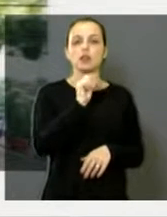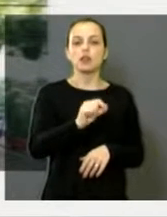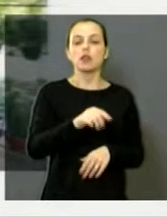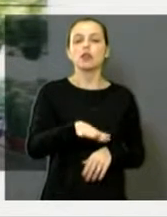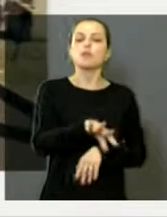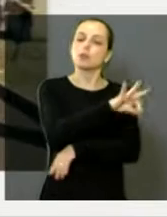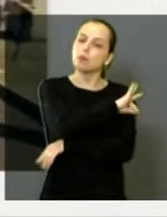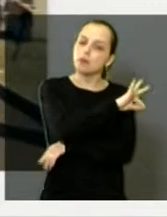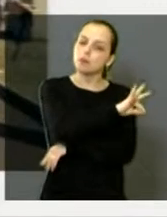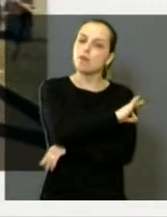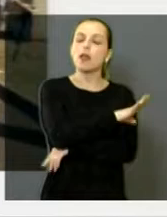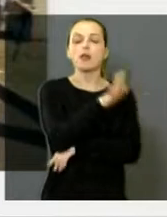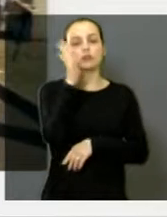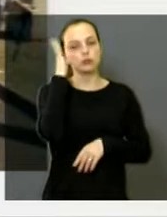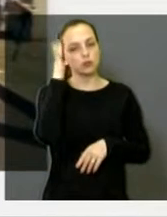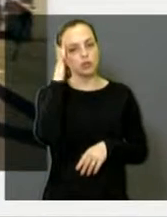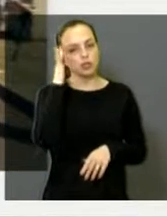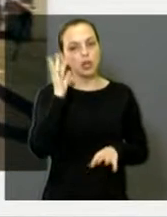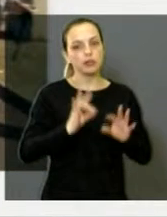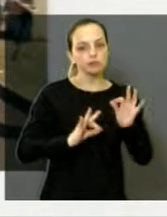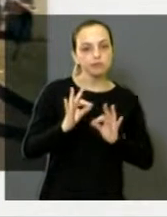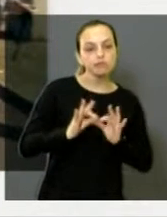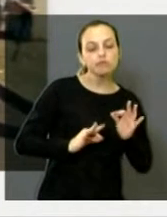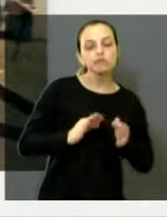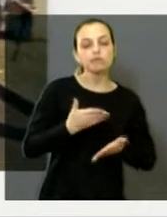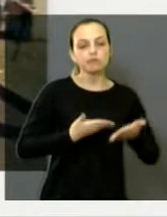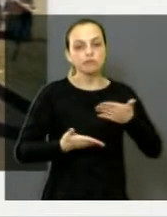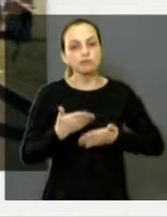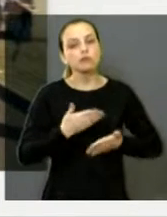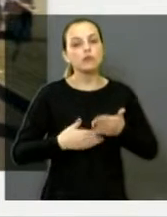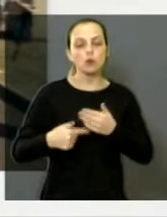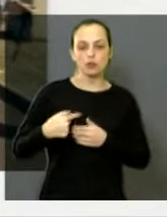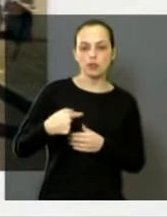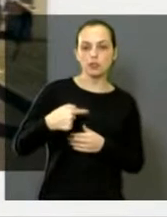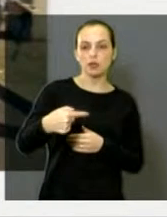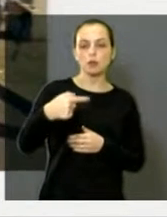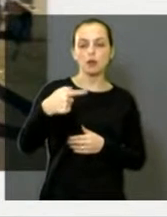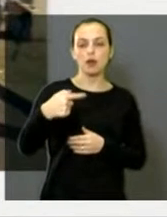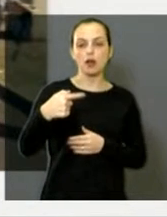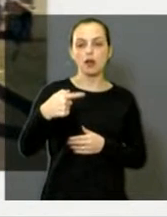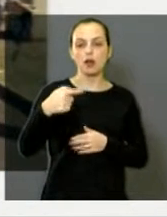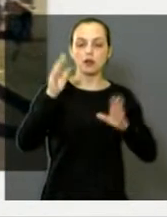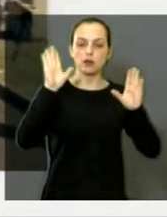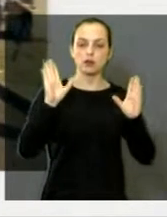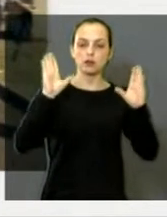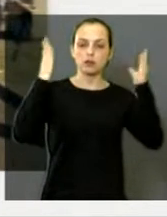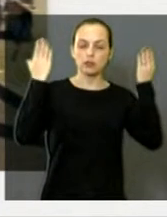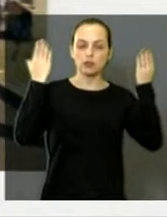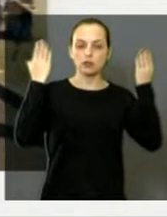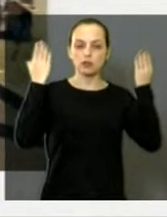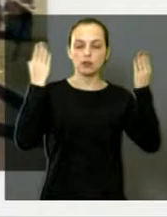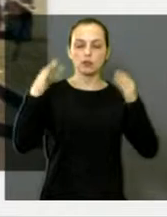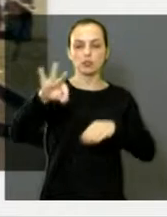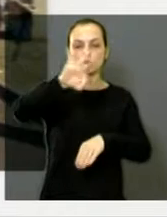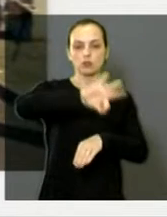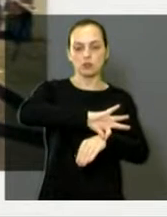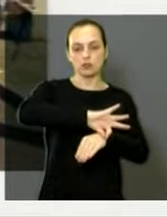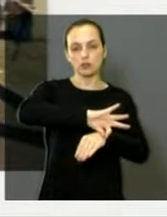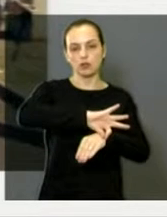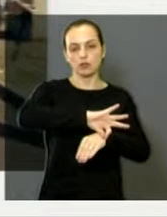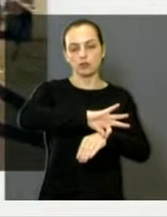cumprimentar o prefeito, que nessa semana, foi inauguração, semana passada, do Centro